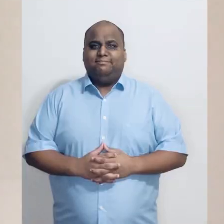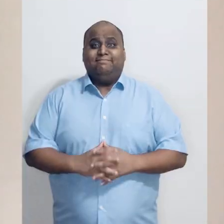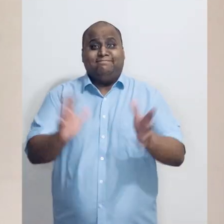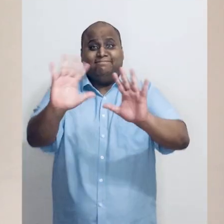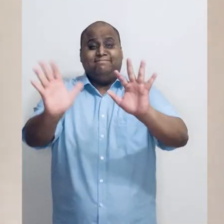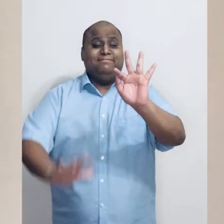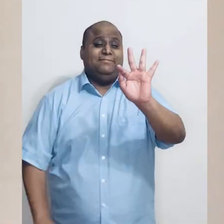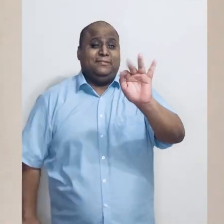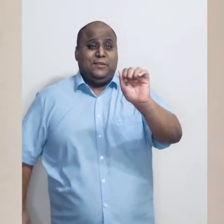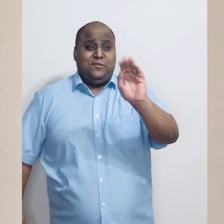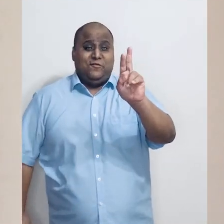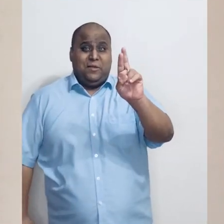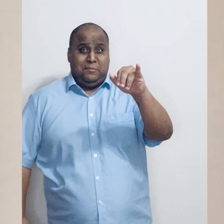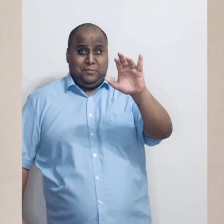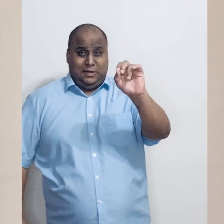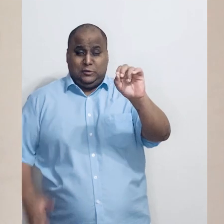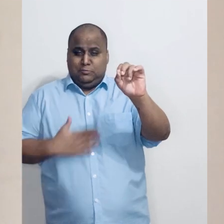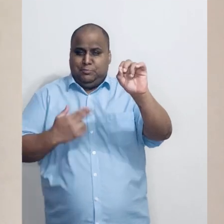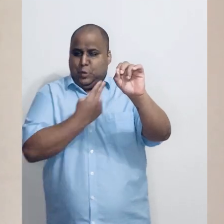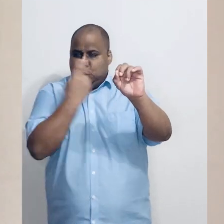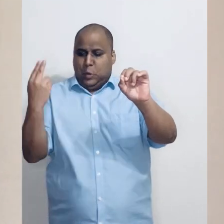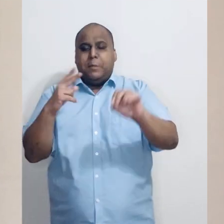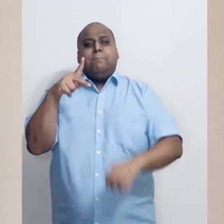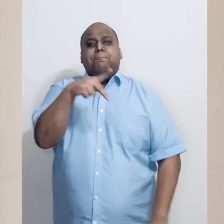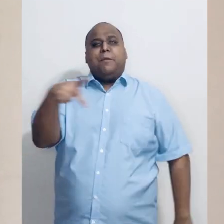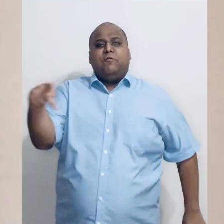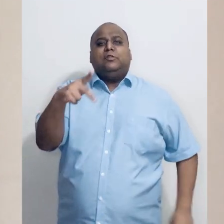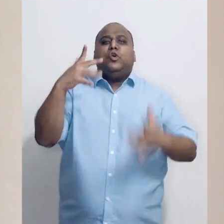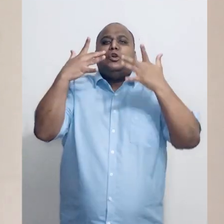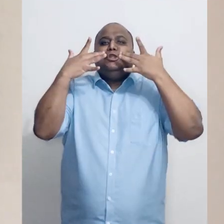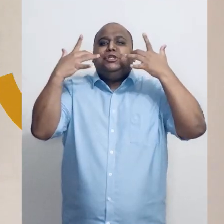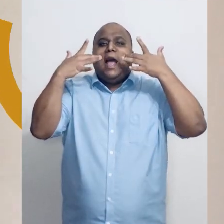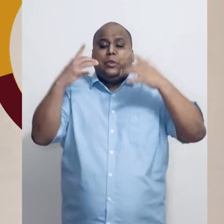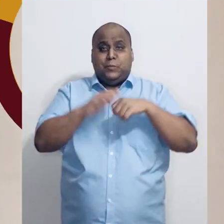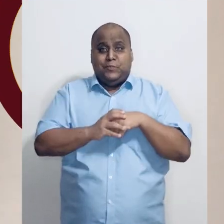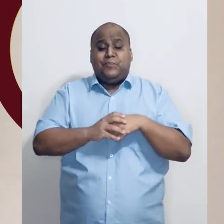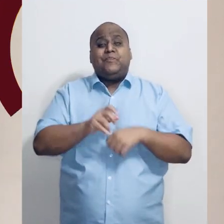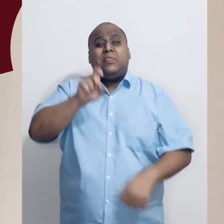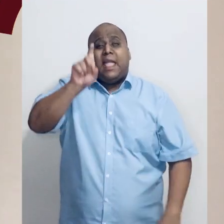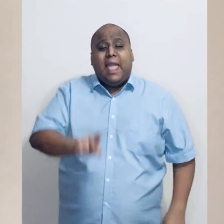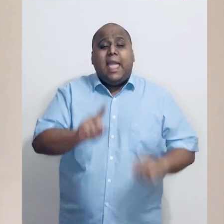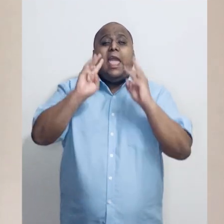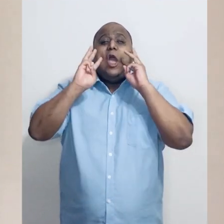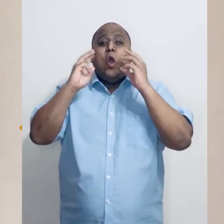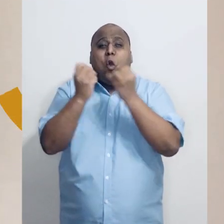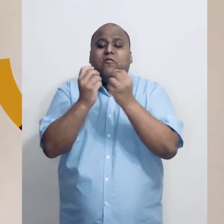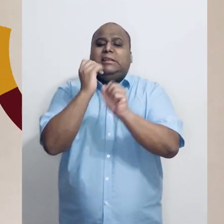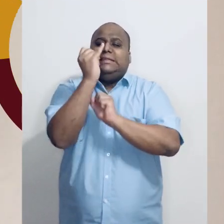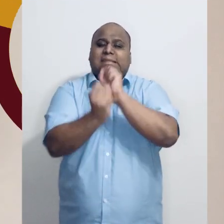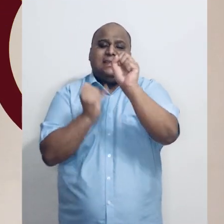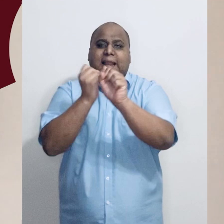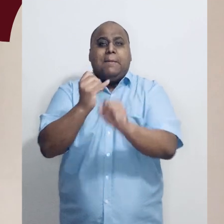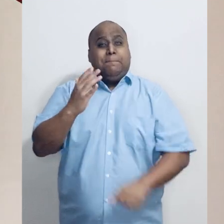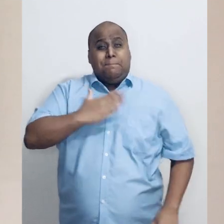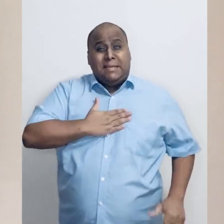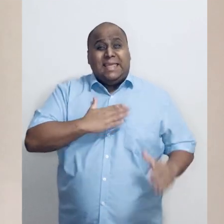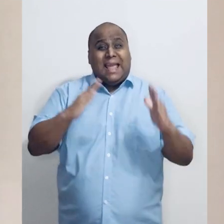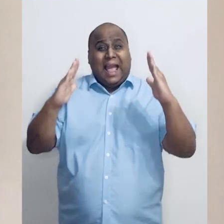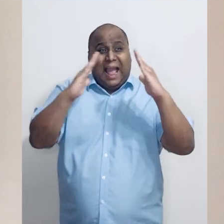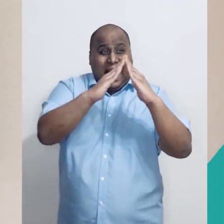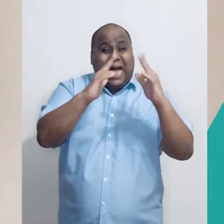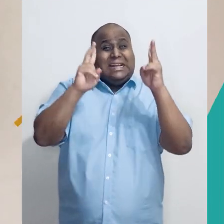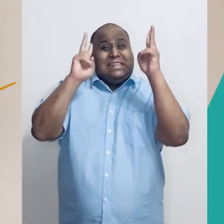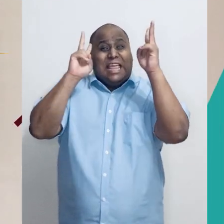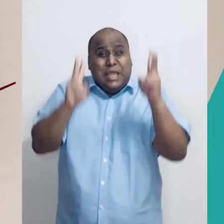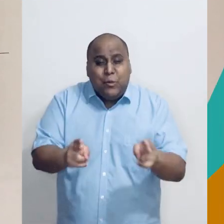Oi pessoal, eu sou Fabrício Moser, professor de teatro e essa é a oficina virtual Minha Casa é o Palco,